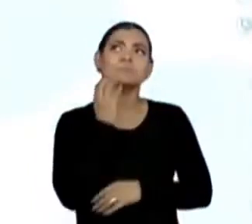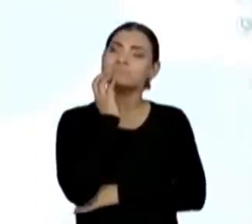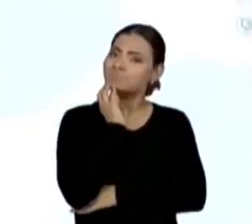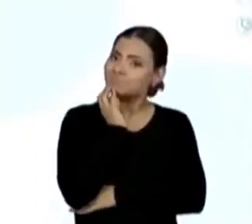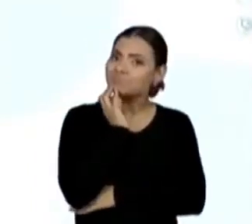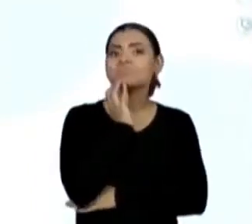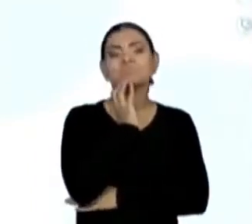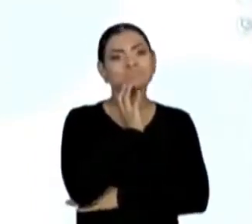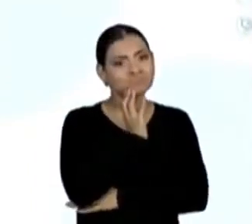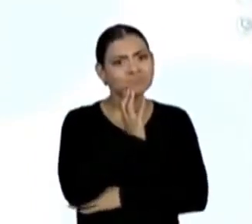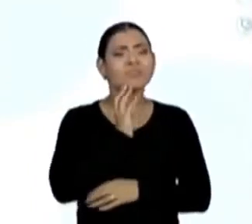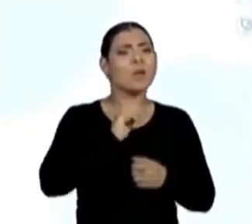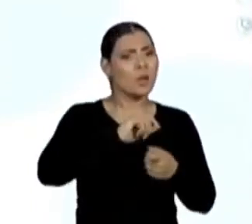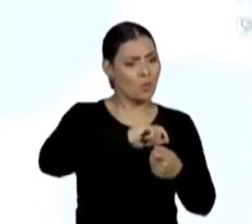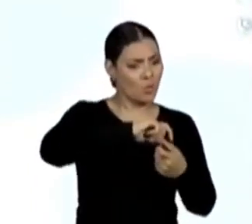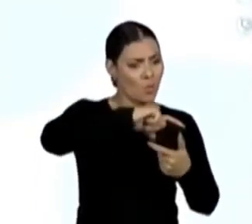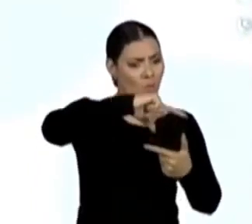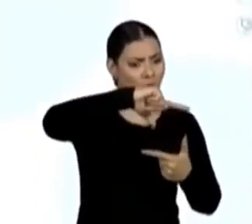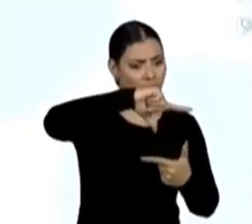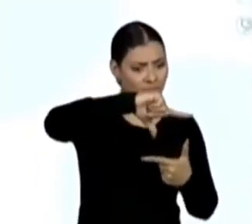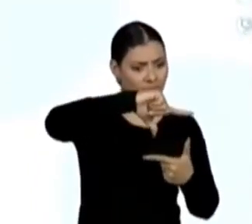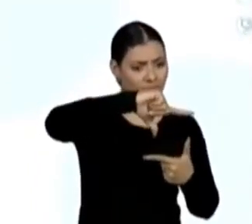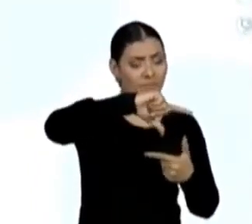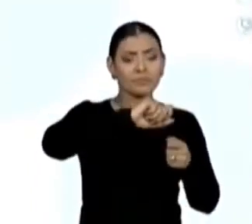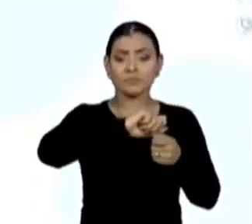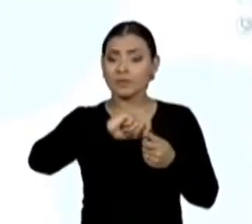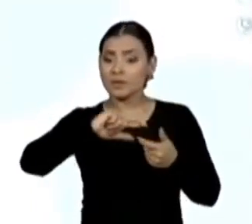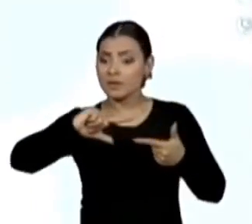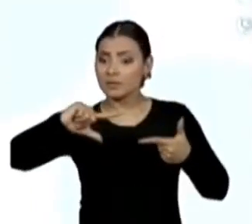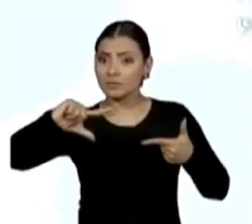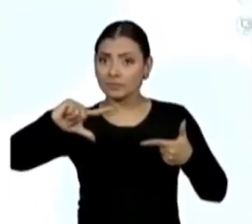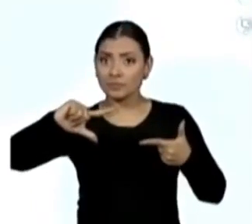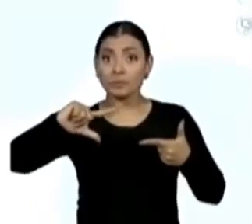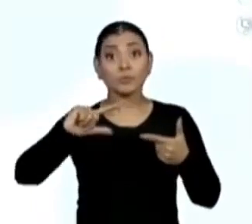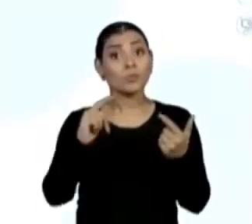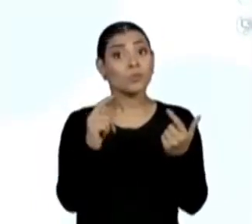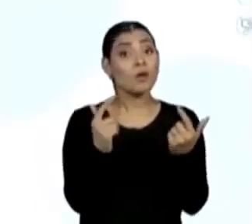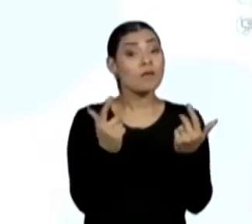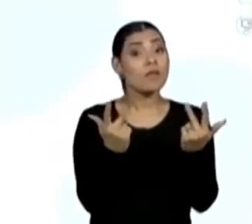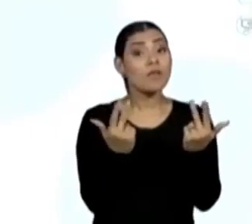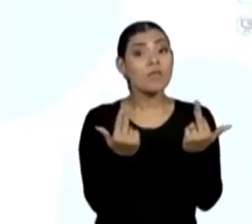então, no quadrado, e no retângulo, eu vou ter